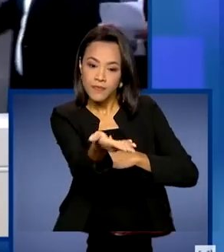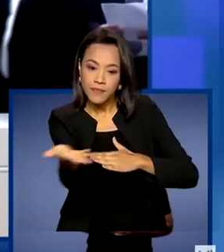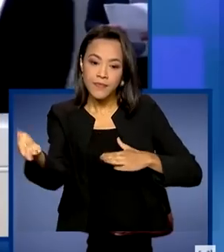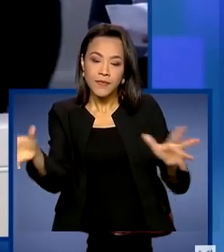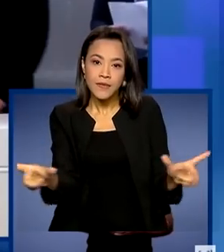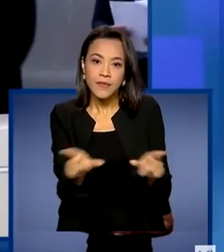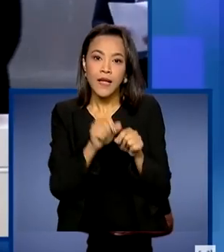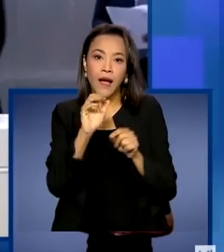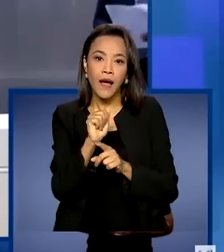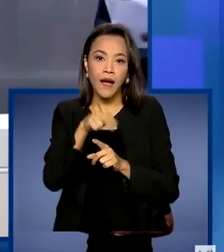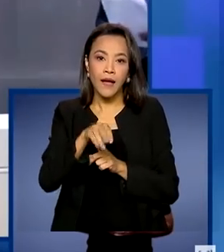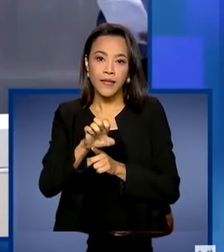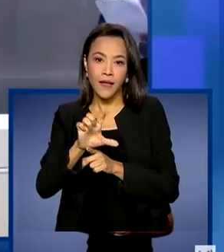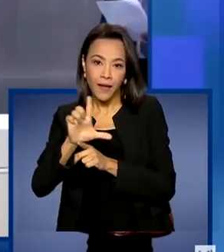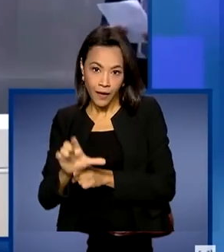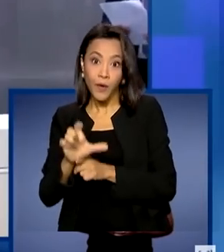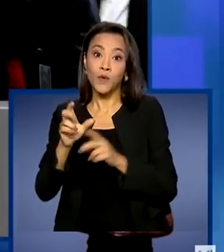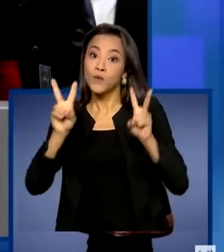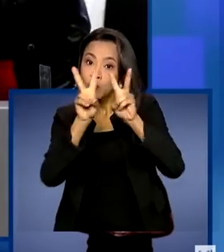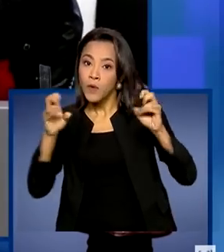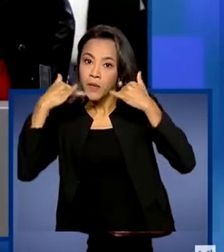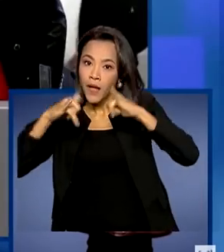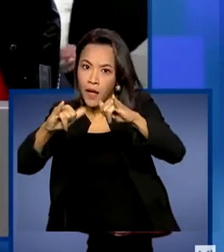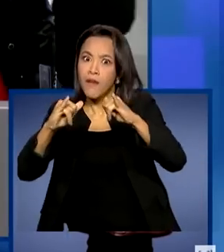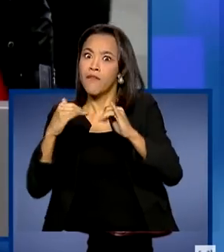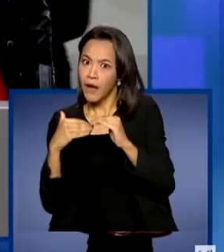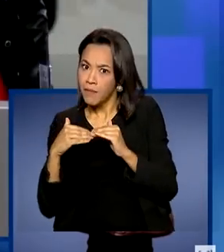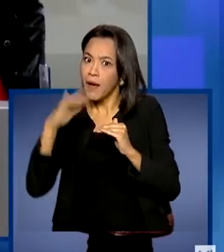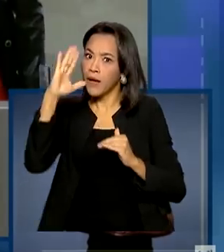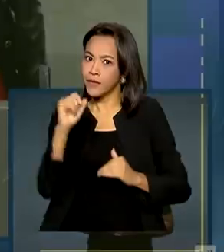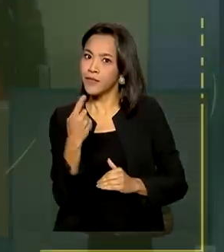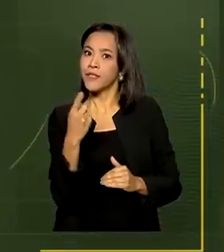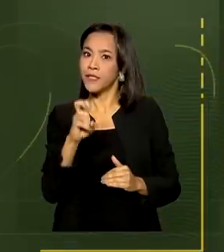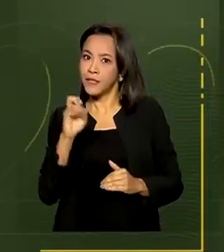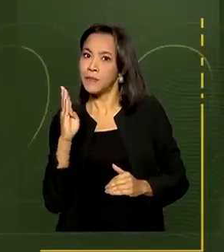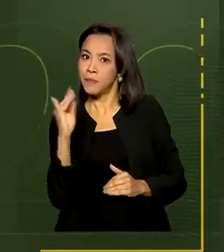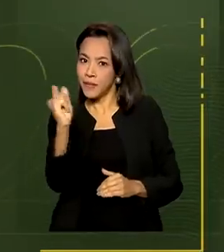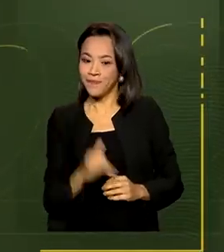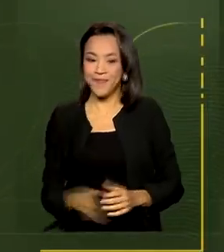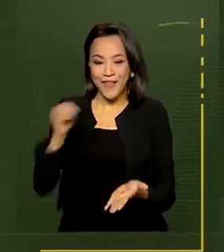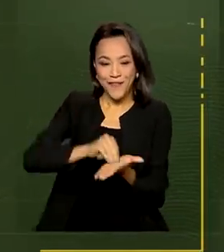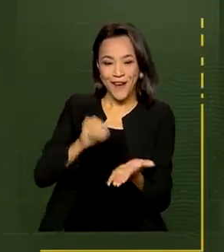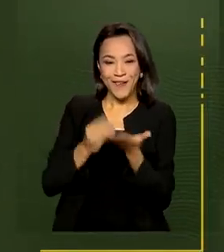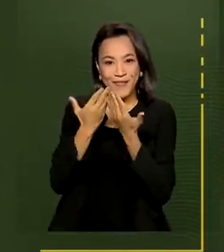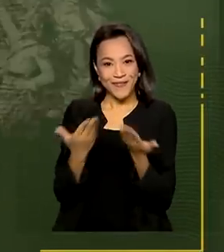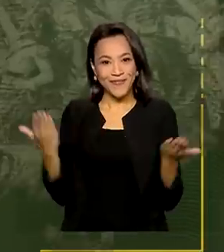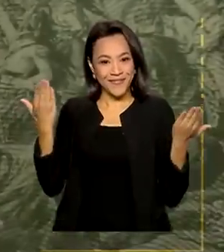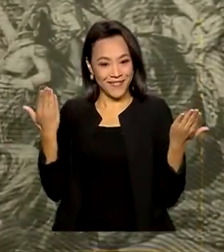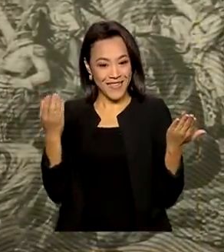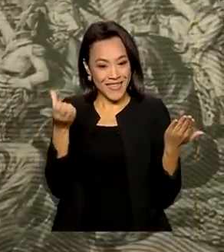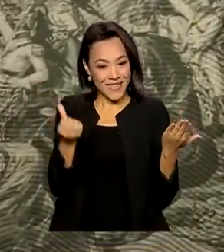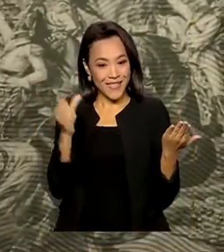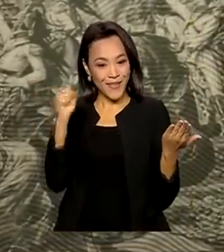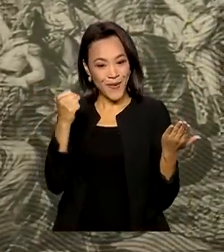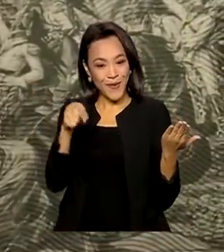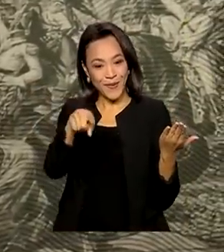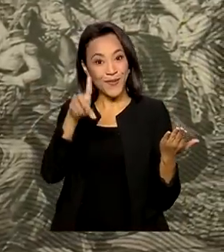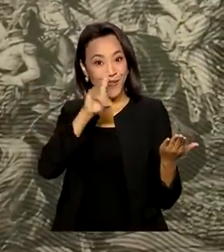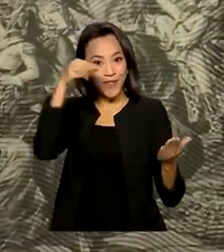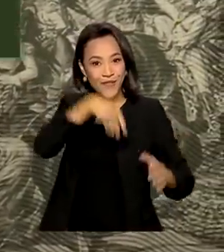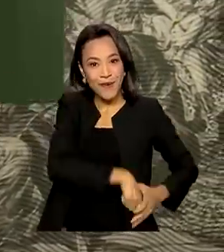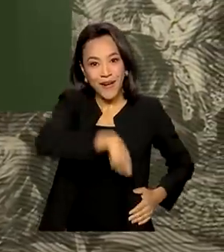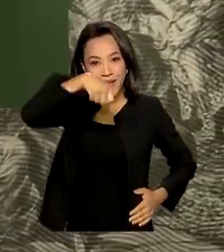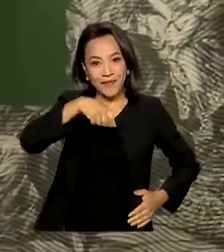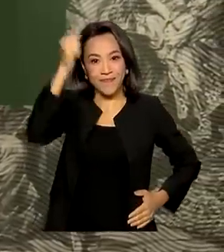transmissão de energia deve passar de 15 bi. E faltam 68 dias para o bicentenário da